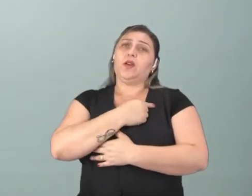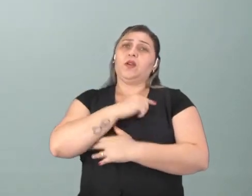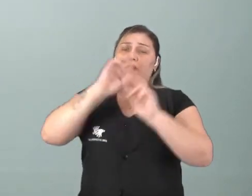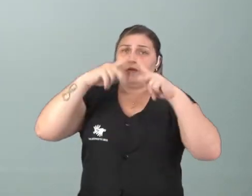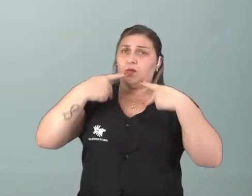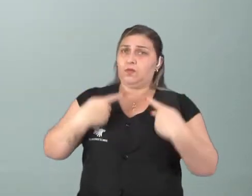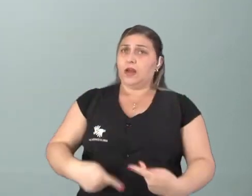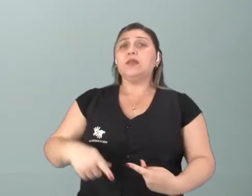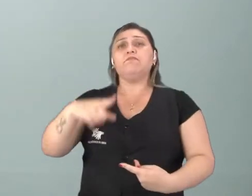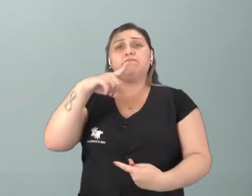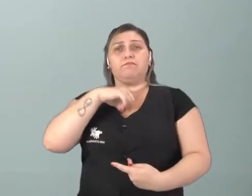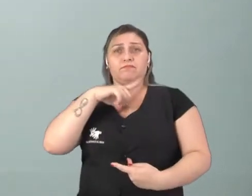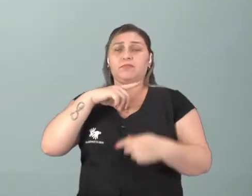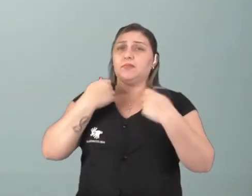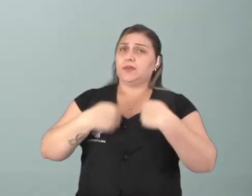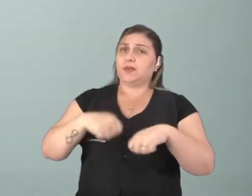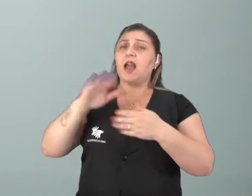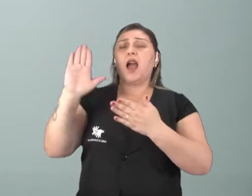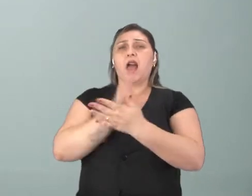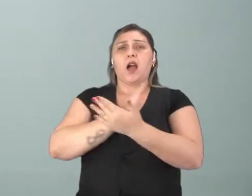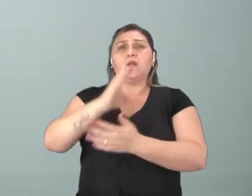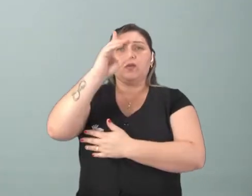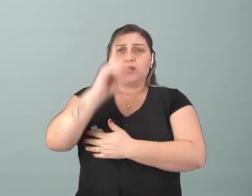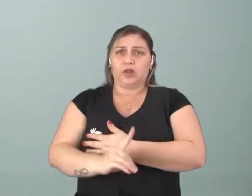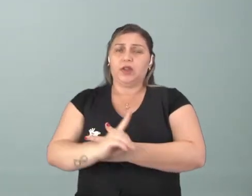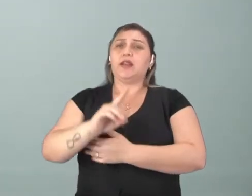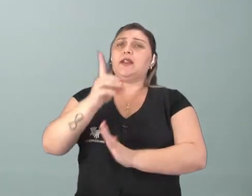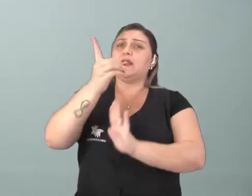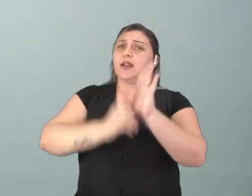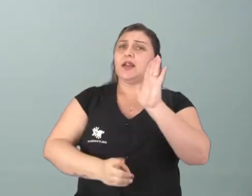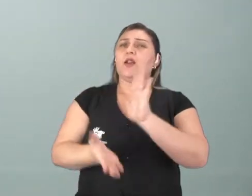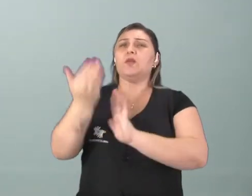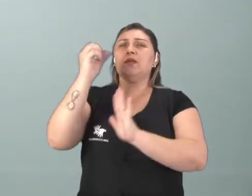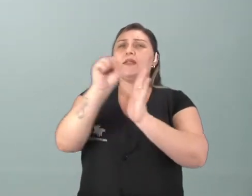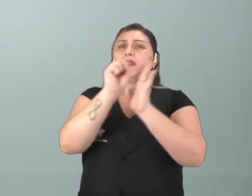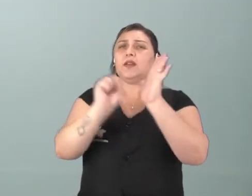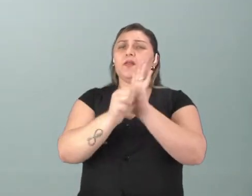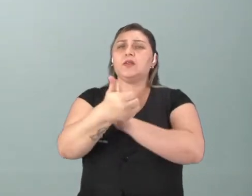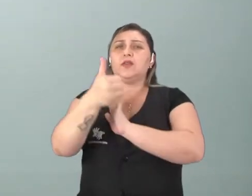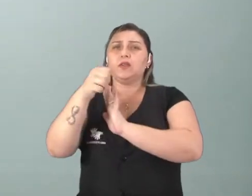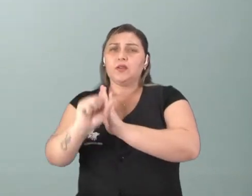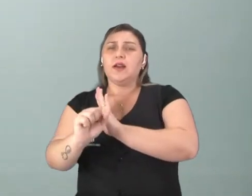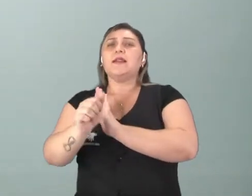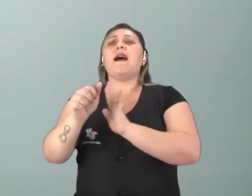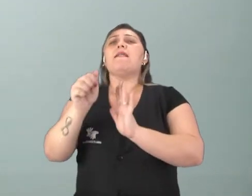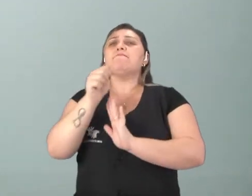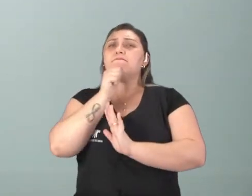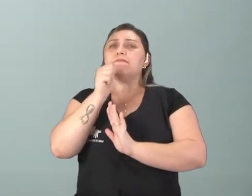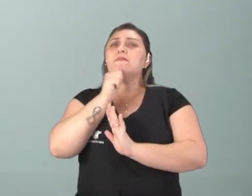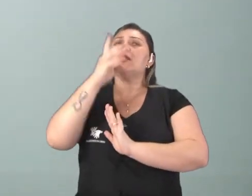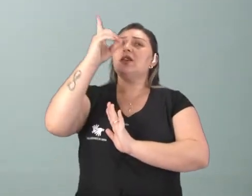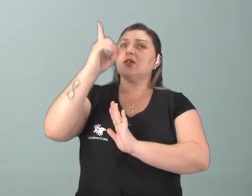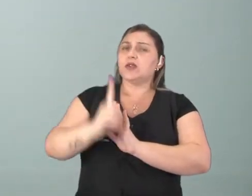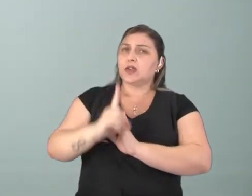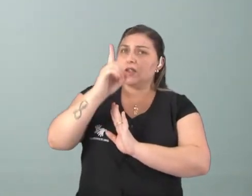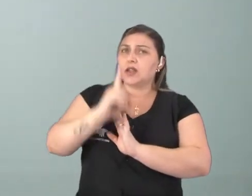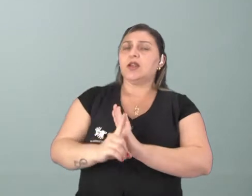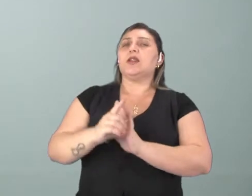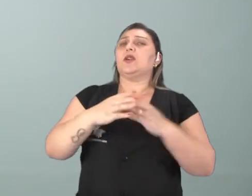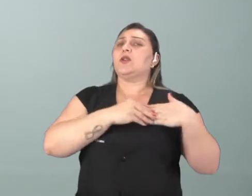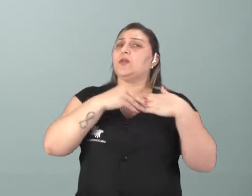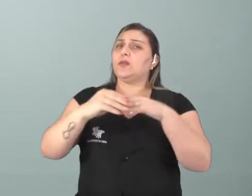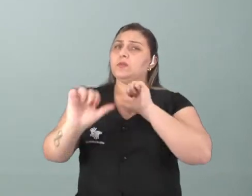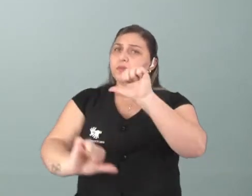teríamos que ter. Então, alguns daqueles direitos que estavam nessa Declaração lá no século XVIII ainda são direitos que foram